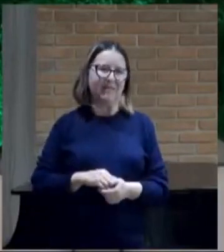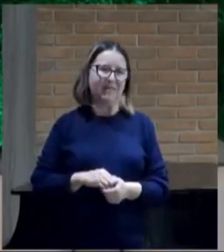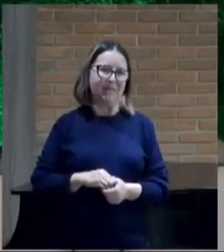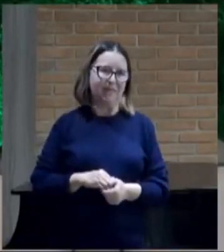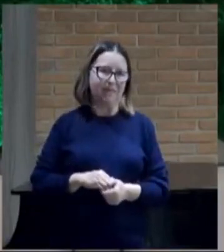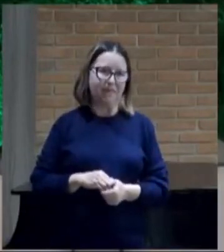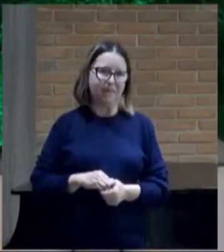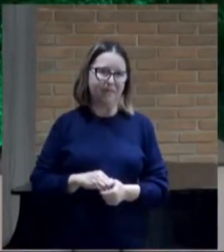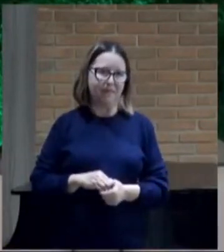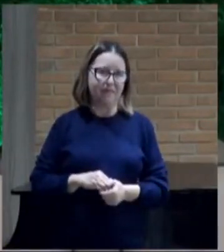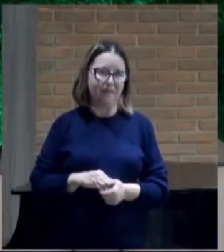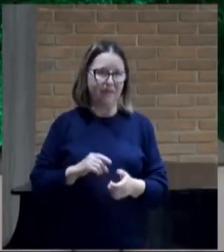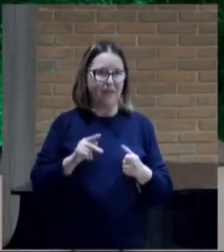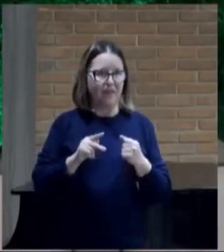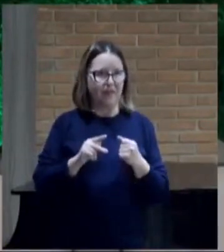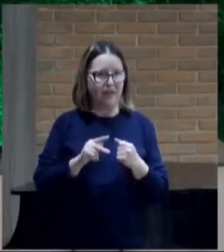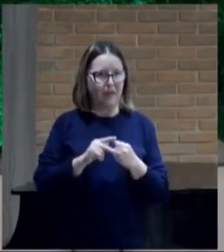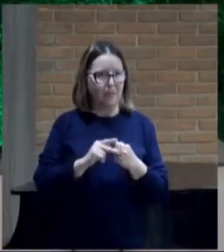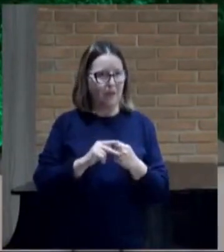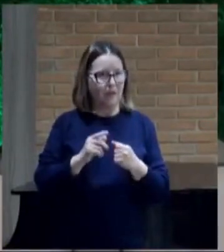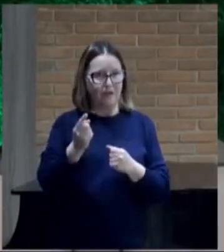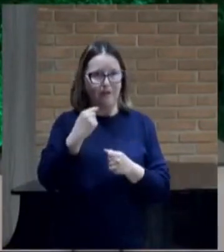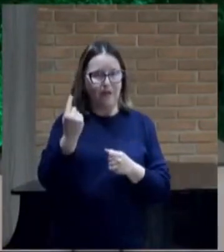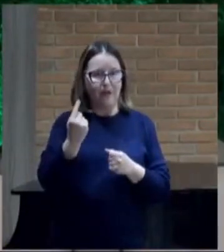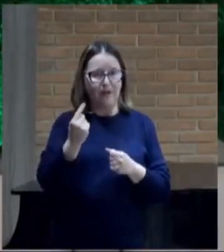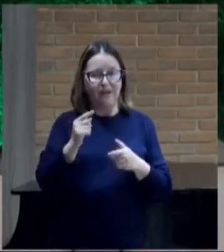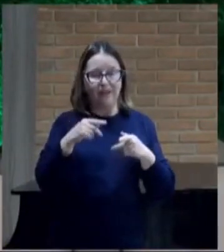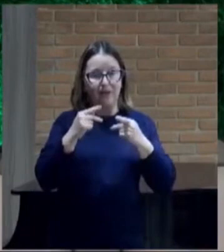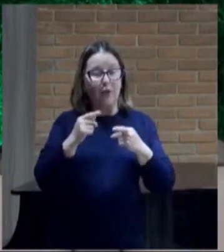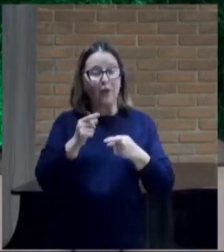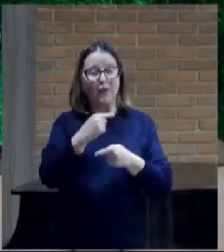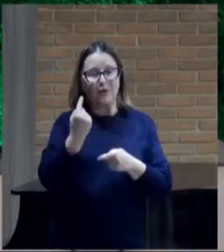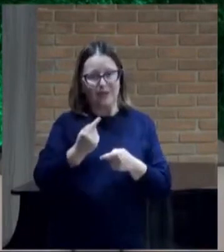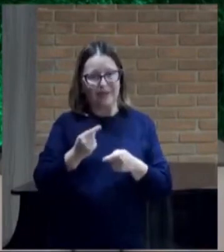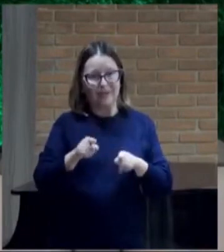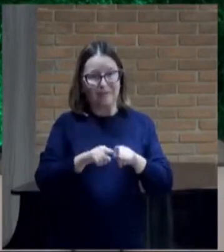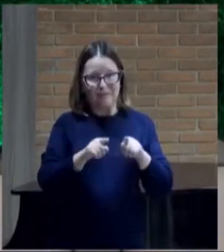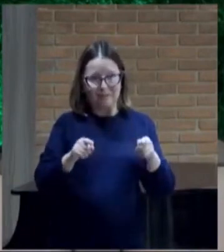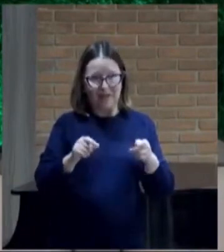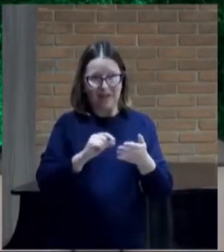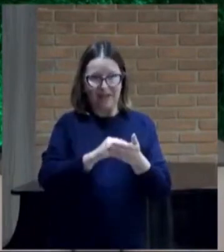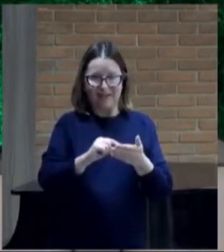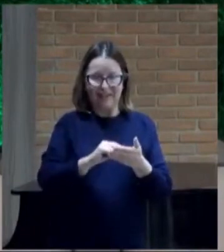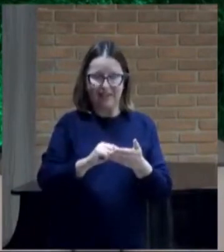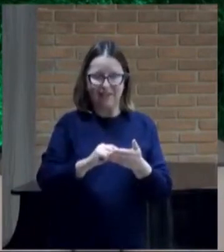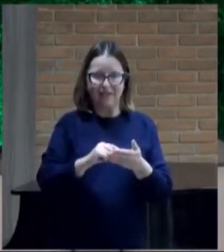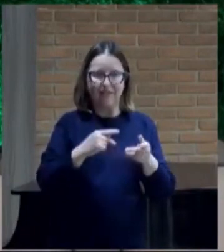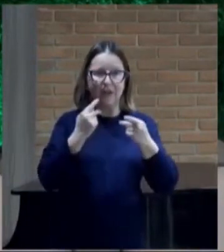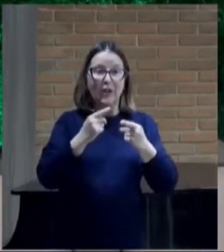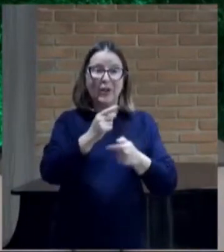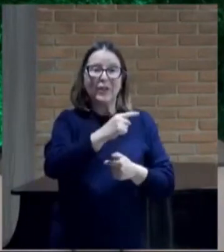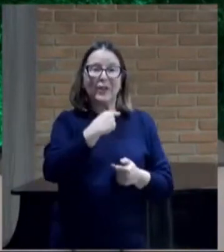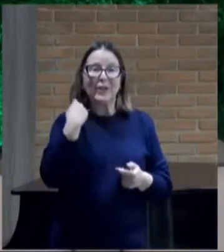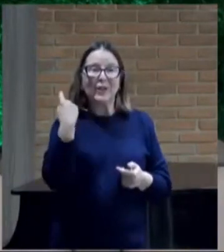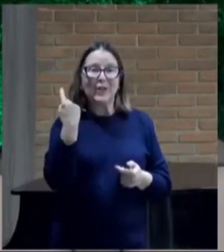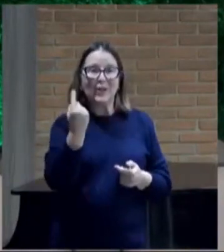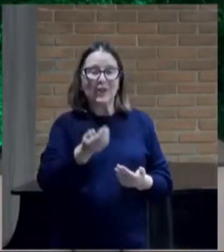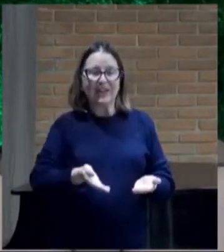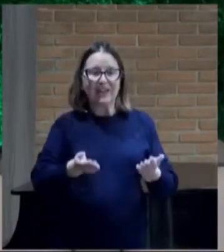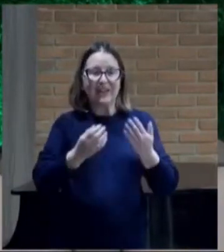outros Ele até cai fora Mas aqui no primeiro Versículo Ele diz Nos